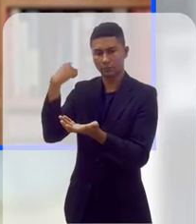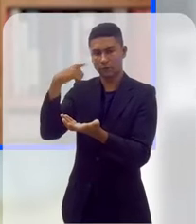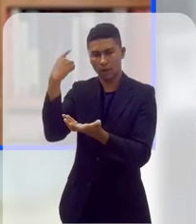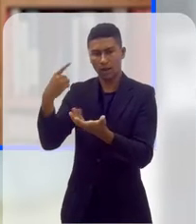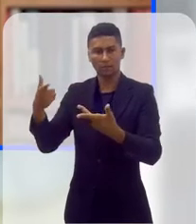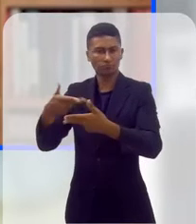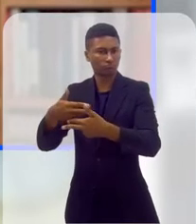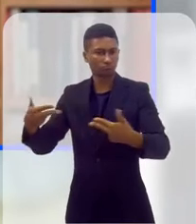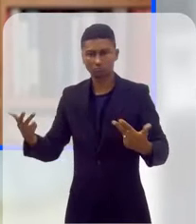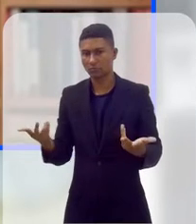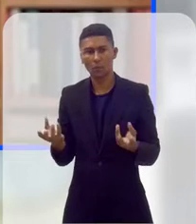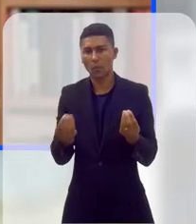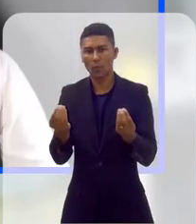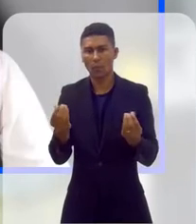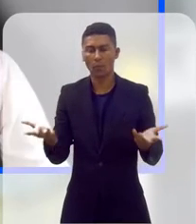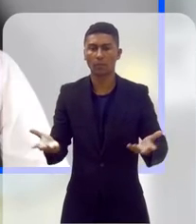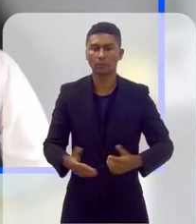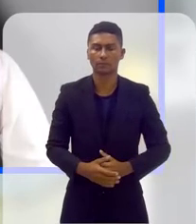clínica jurídica?